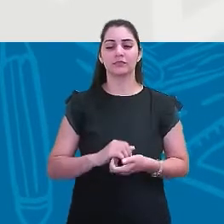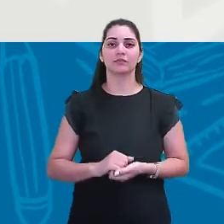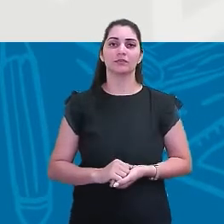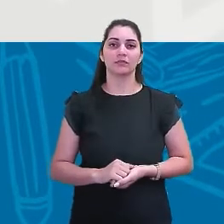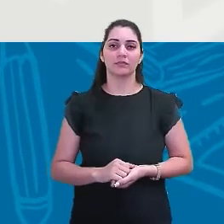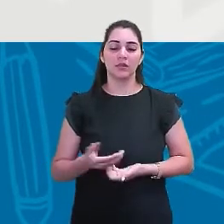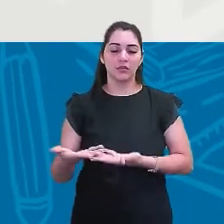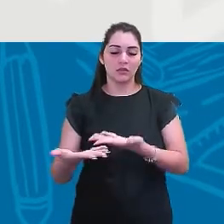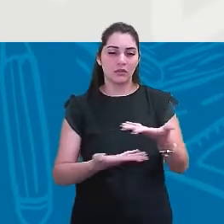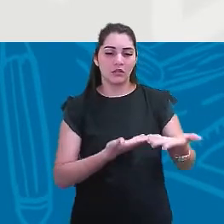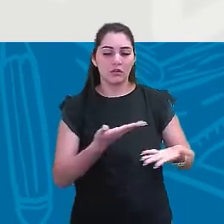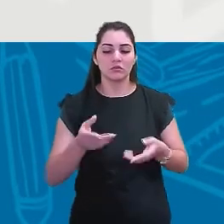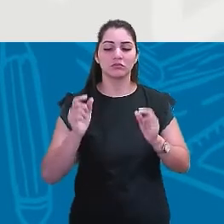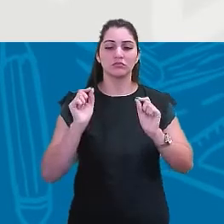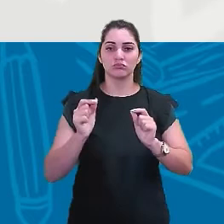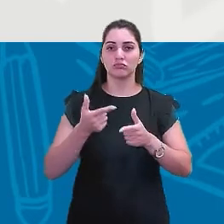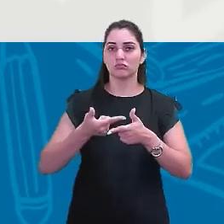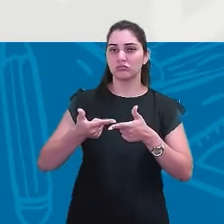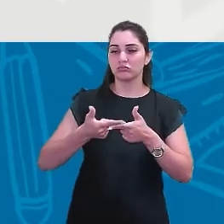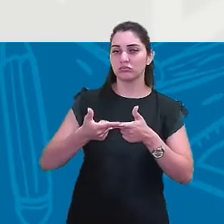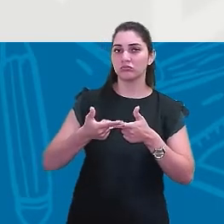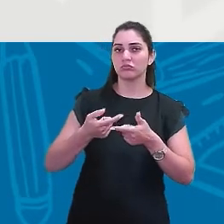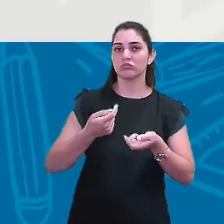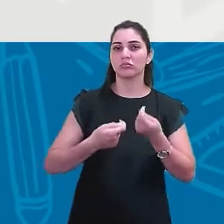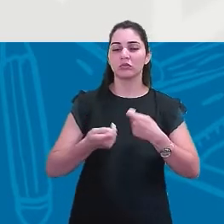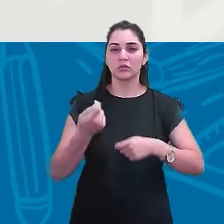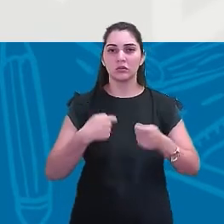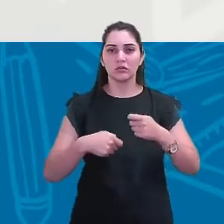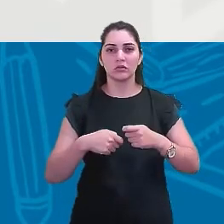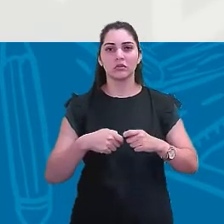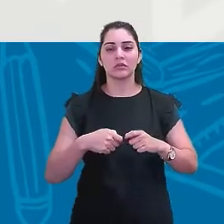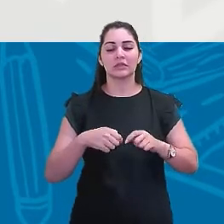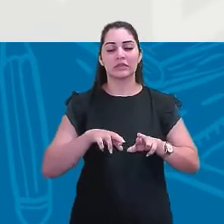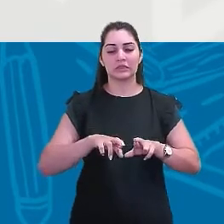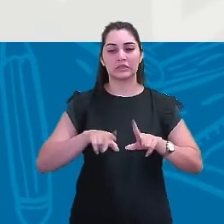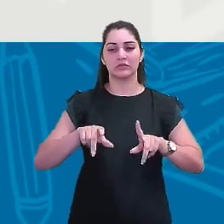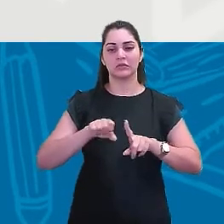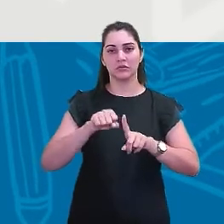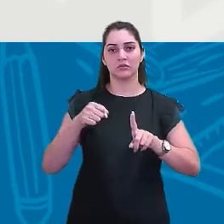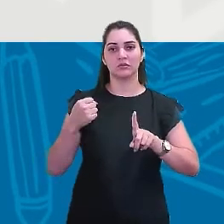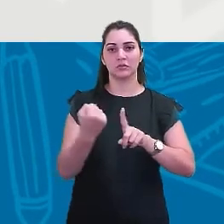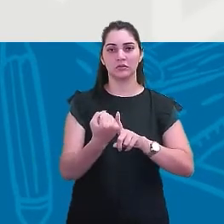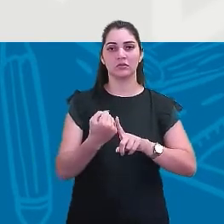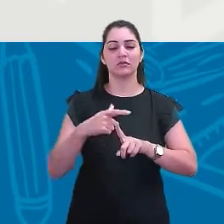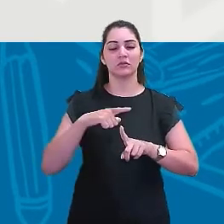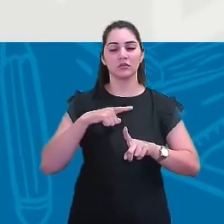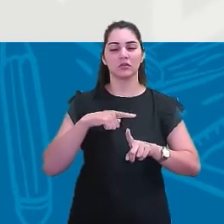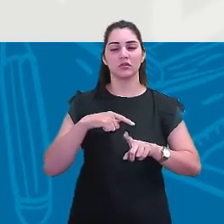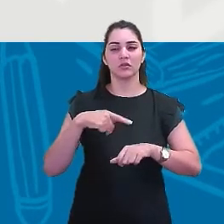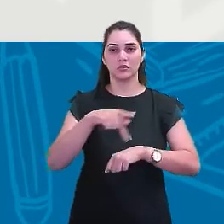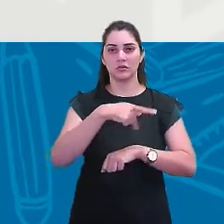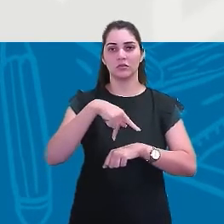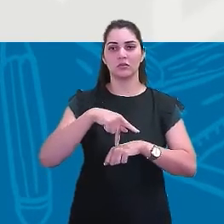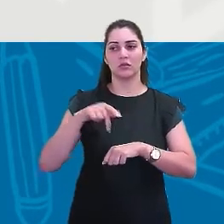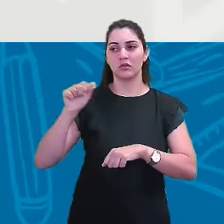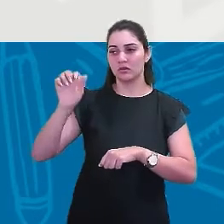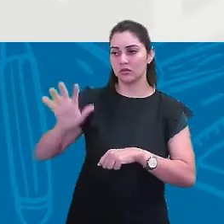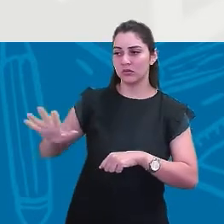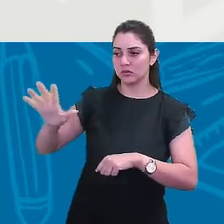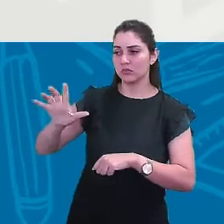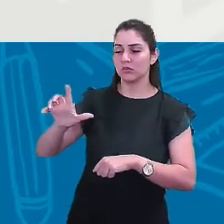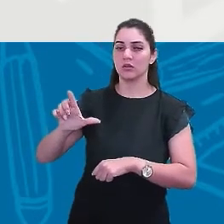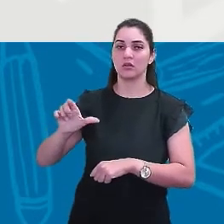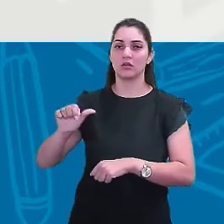está relacionado aos problemas econômicos e à desigualdade social que existem em países aqui na América Latina